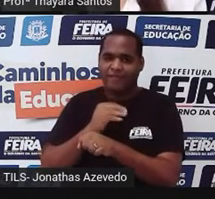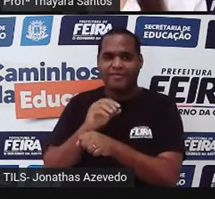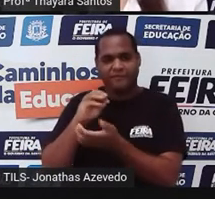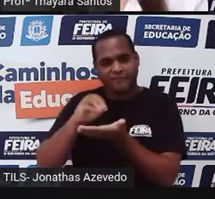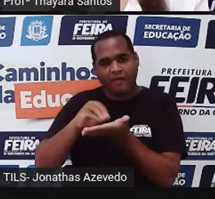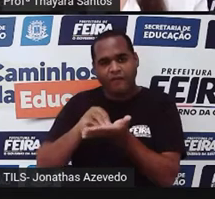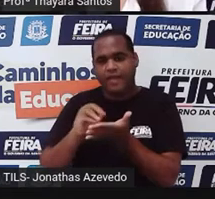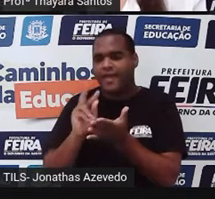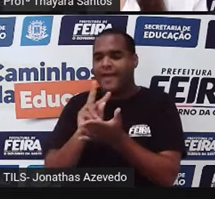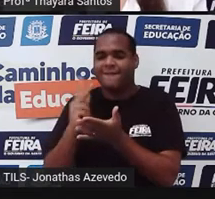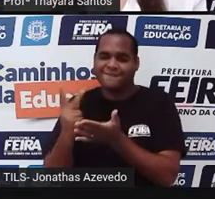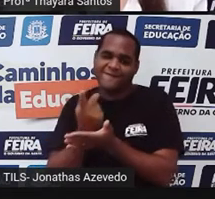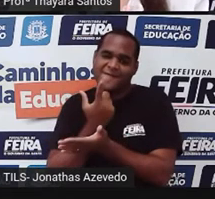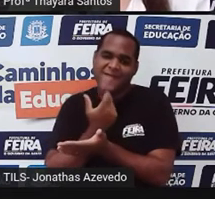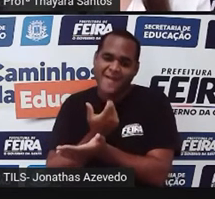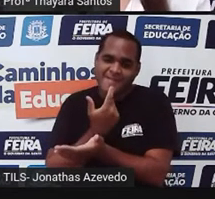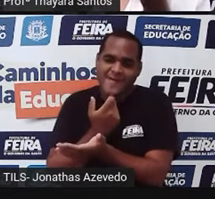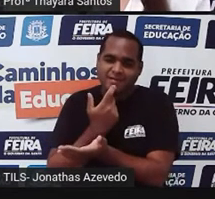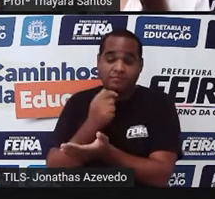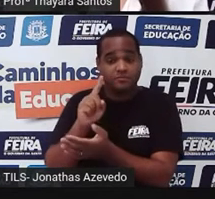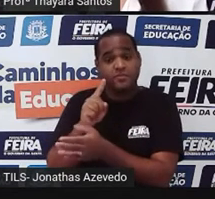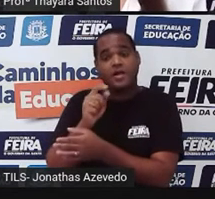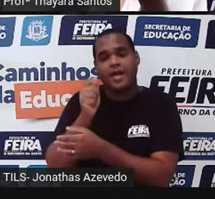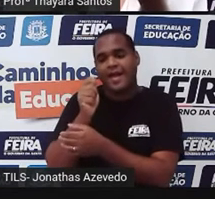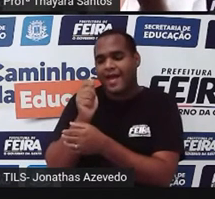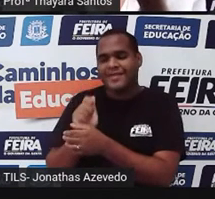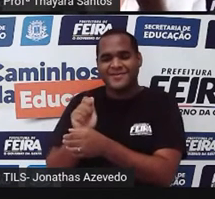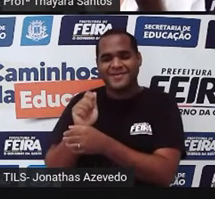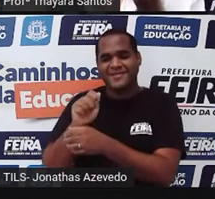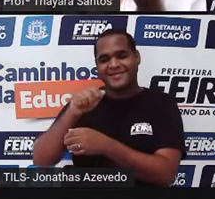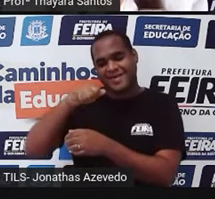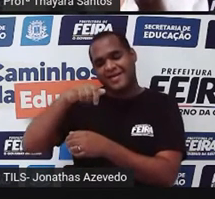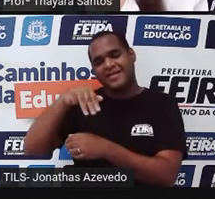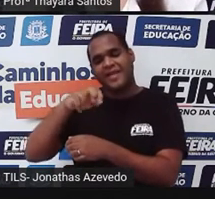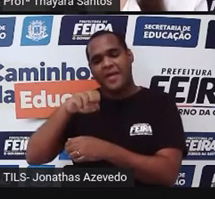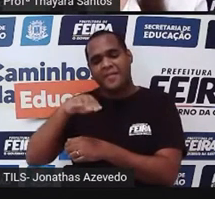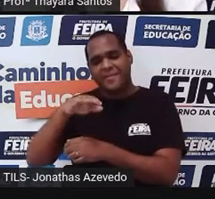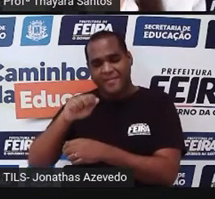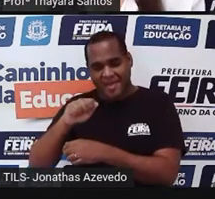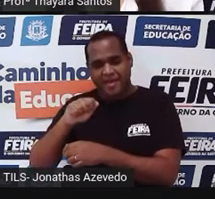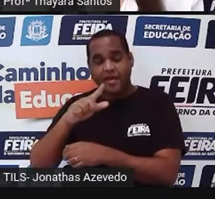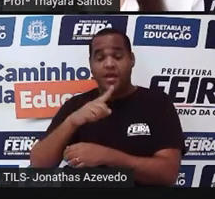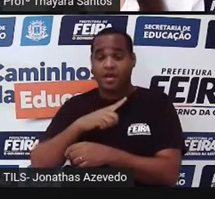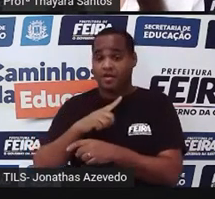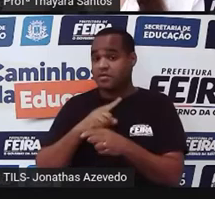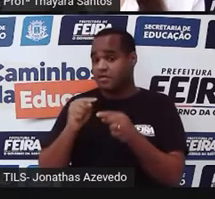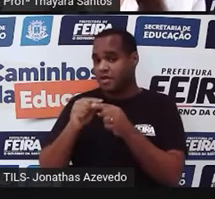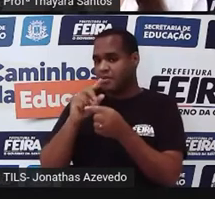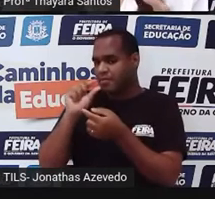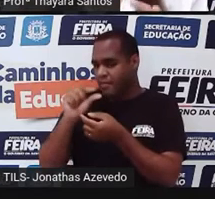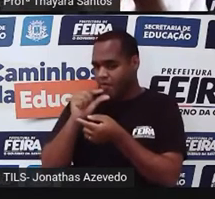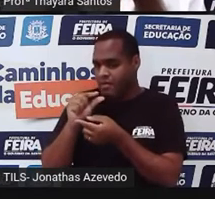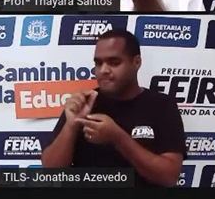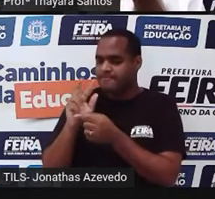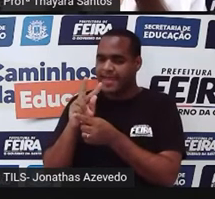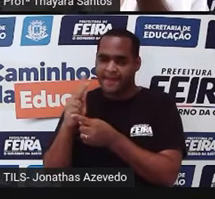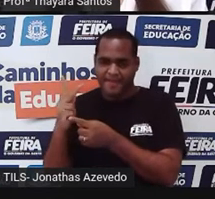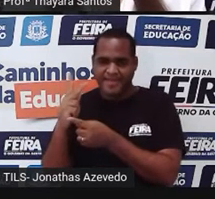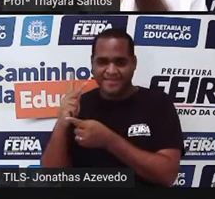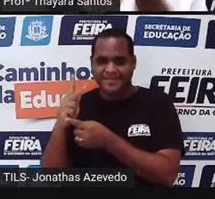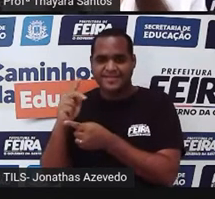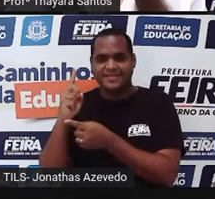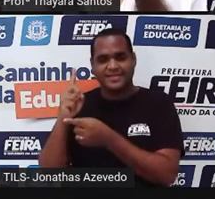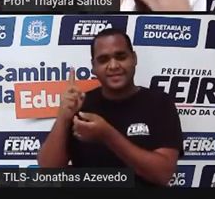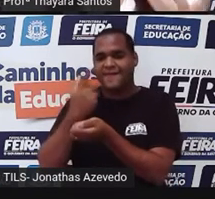por isso que a gente chama essa doença de anemia. Anemia é isso, quando a pessoa tem poucas hemácias ali no sangue dela. Então, é anemia